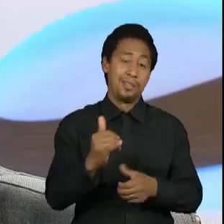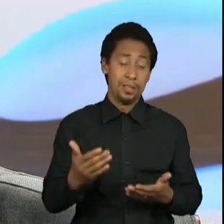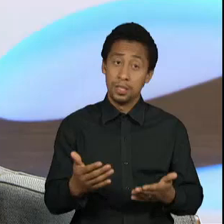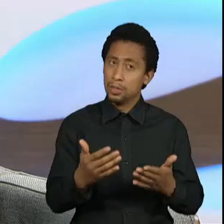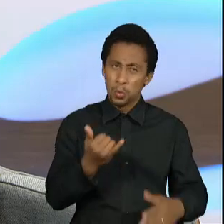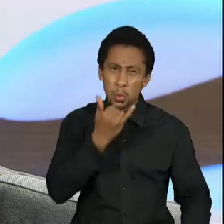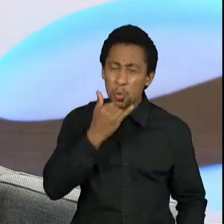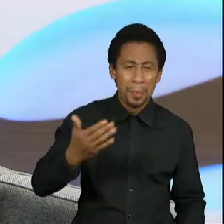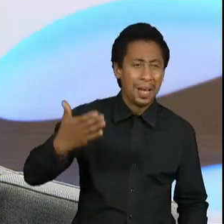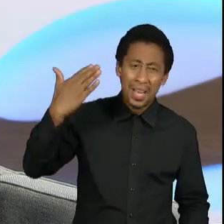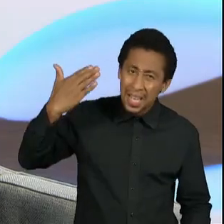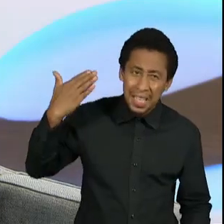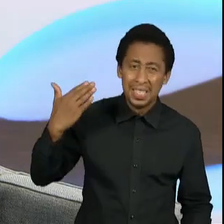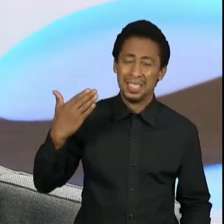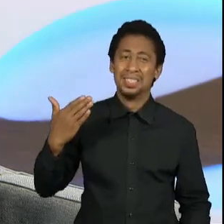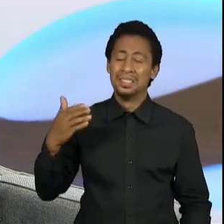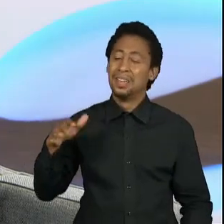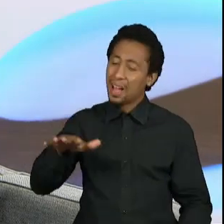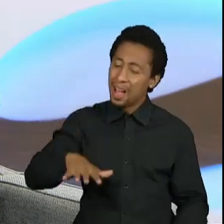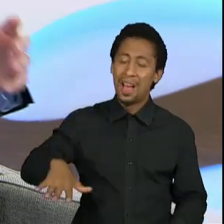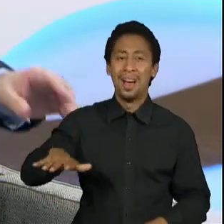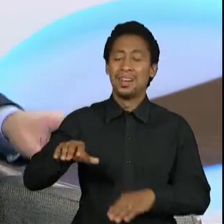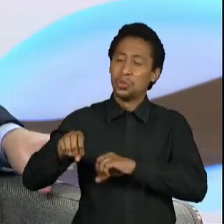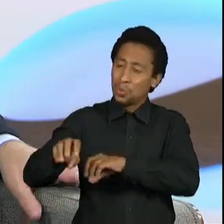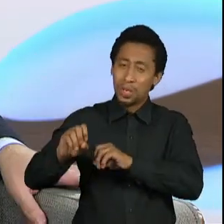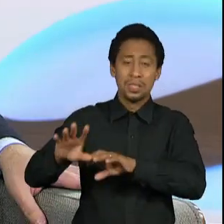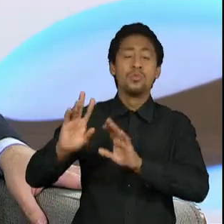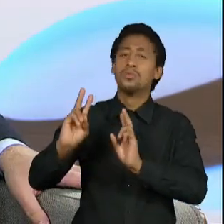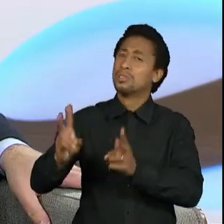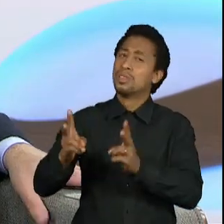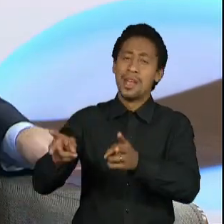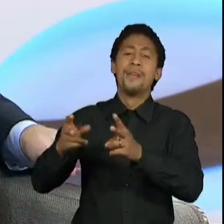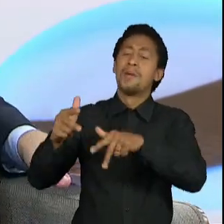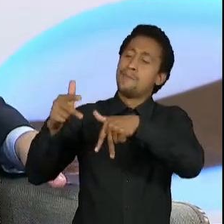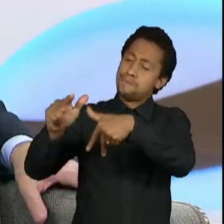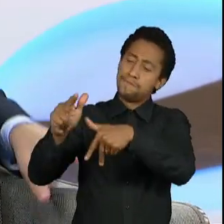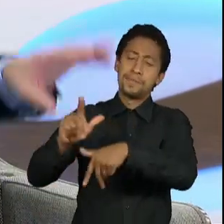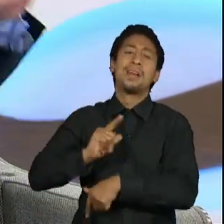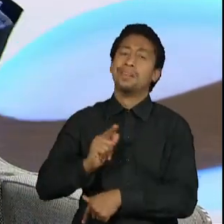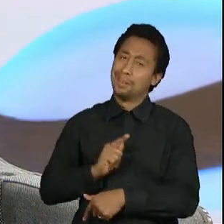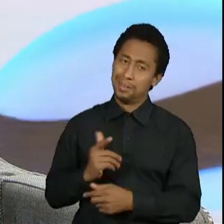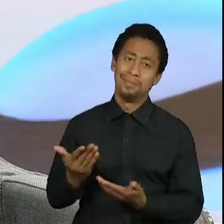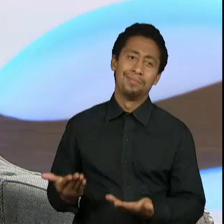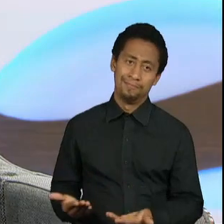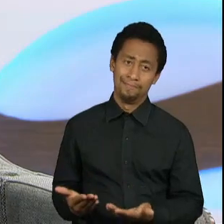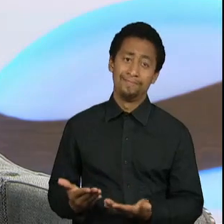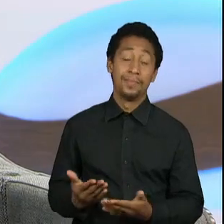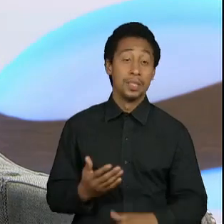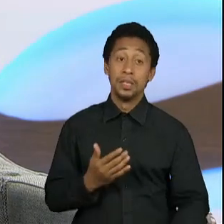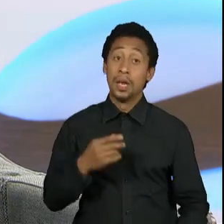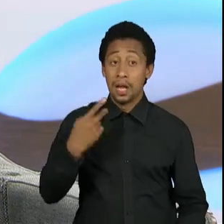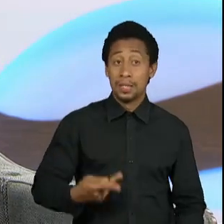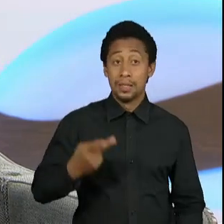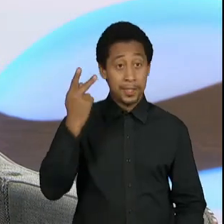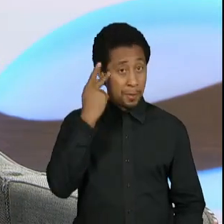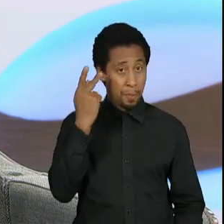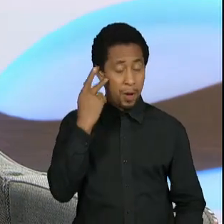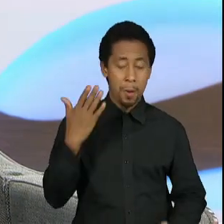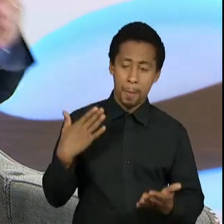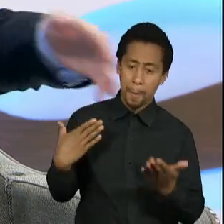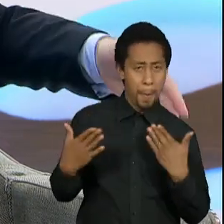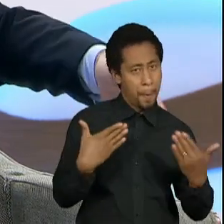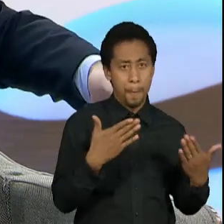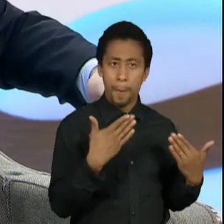pelas modas intelectuais do momento. Eu ainda ontem estava a falar com um amigo aqui em São Paulo e estava-lhe a dizer que, aqui há uns anos, em